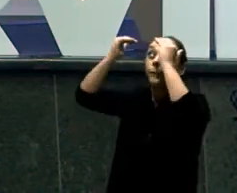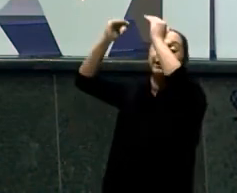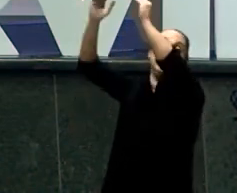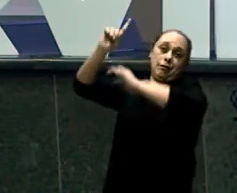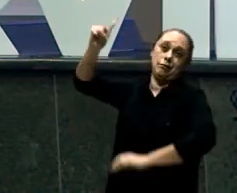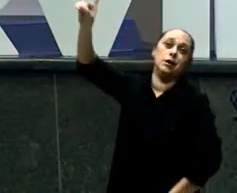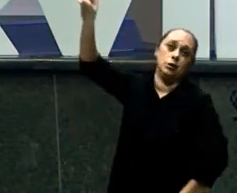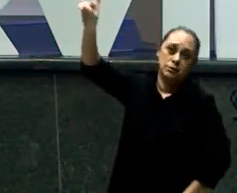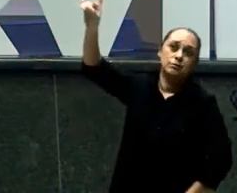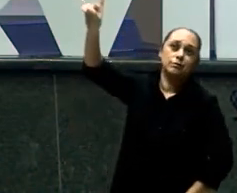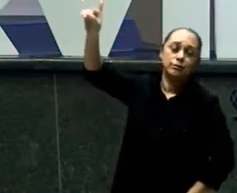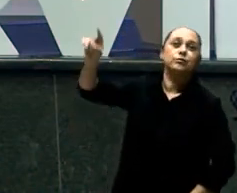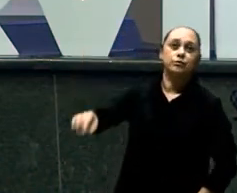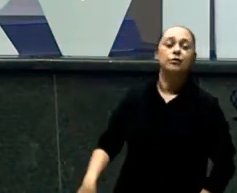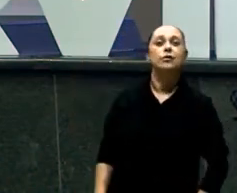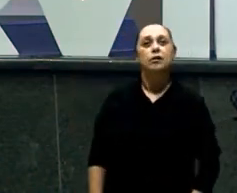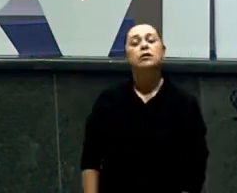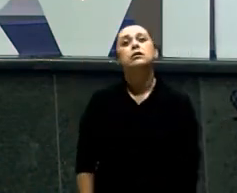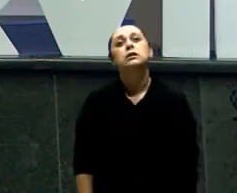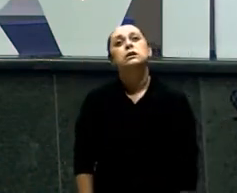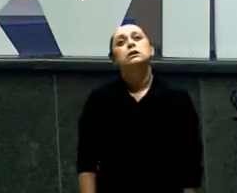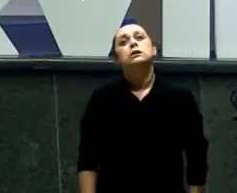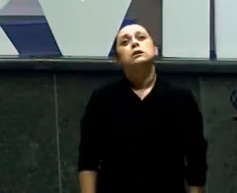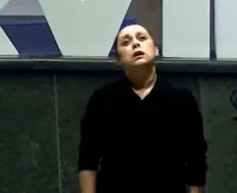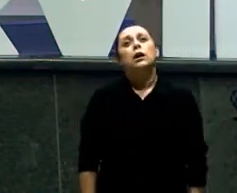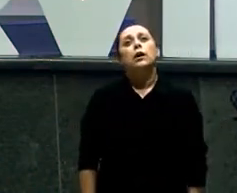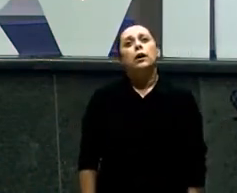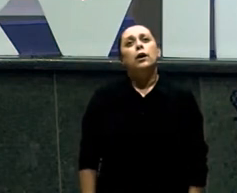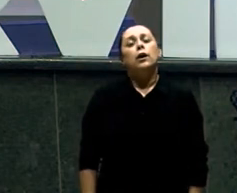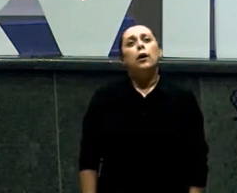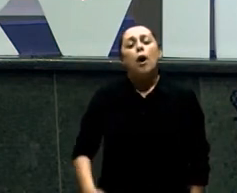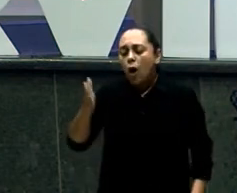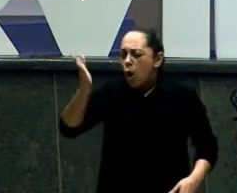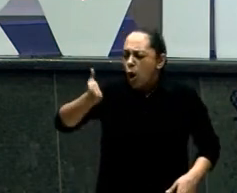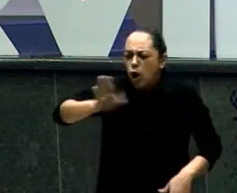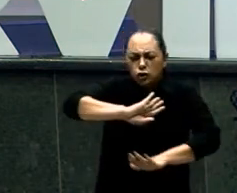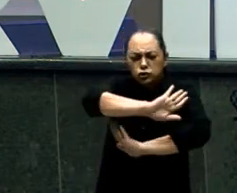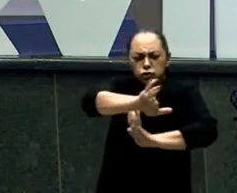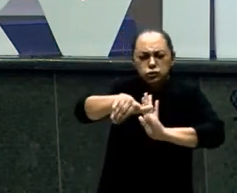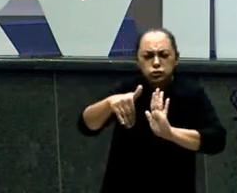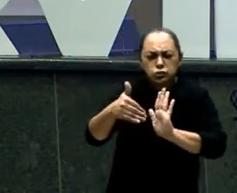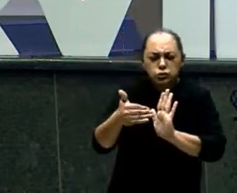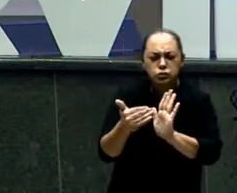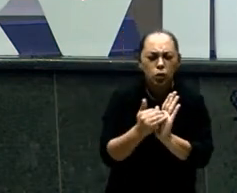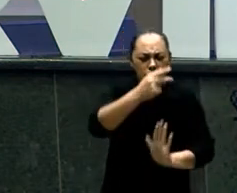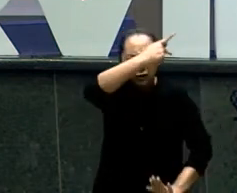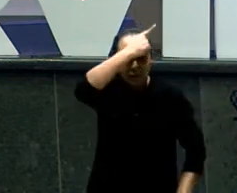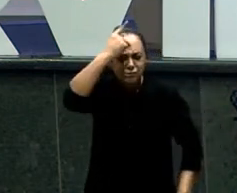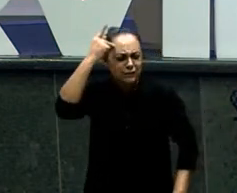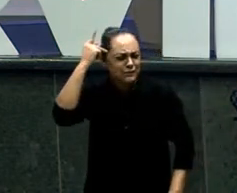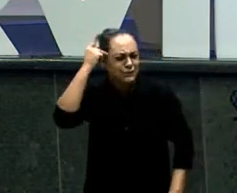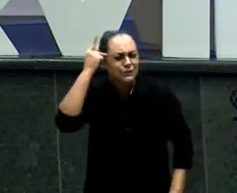Com Sete passos Tudo se eu fizer Vai melhorar tal coisa E às vezes E que Deus quer É que você